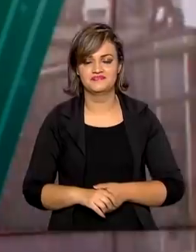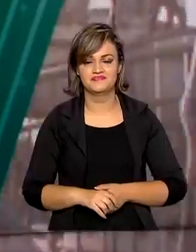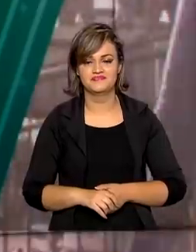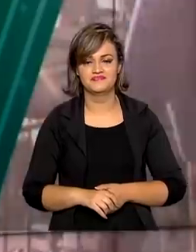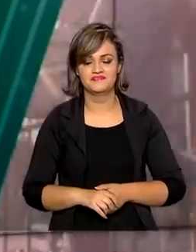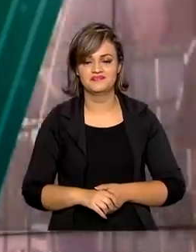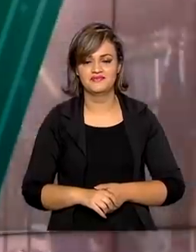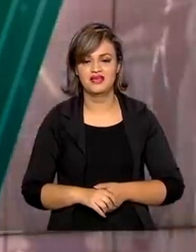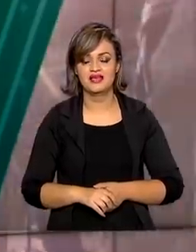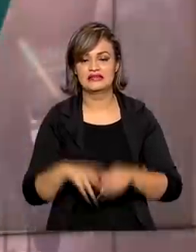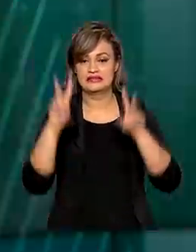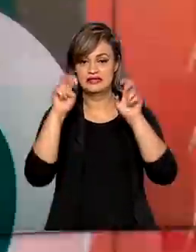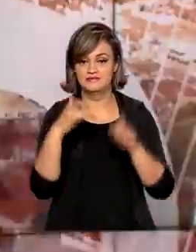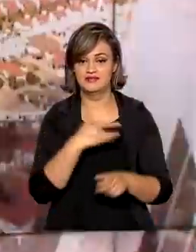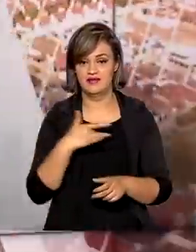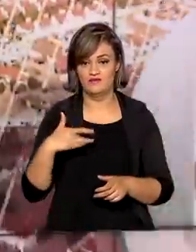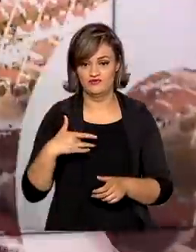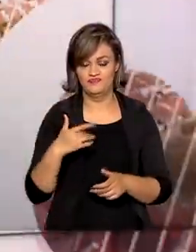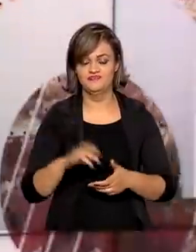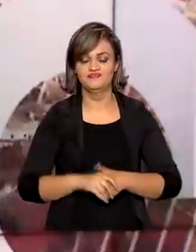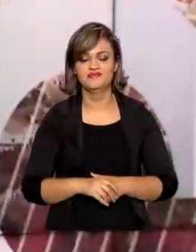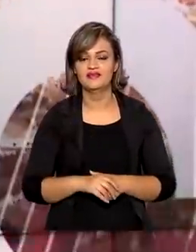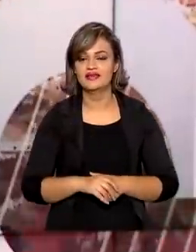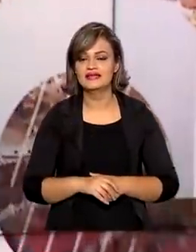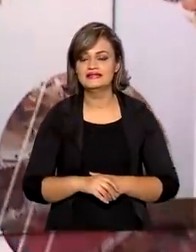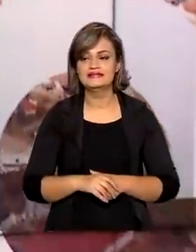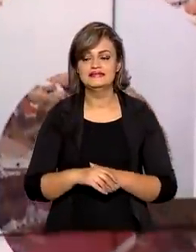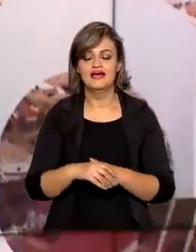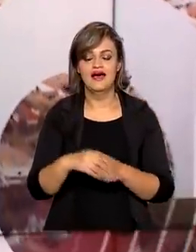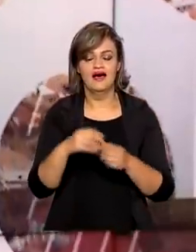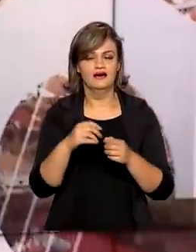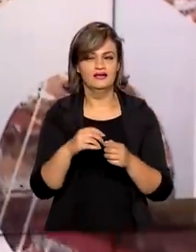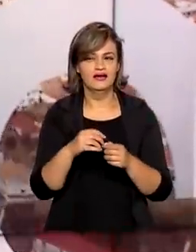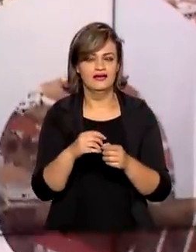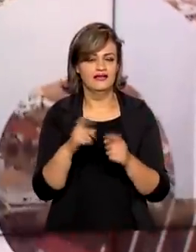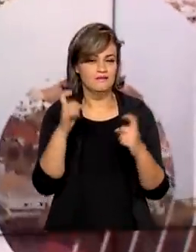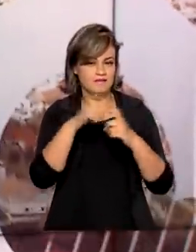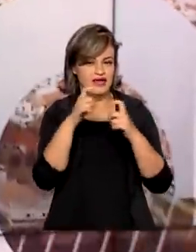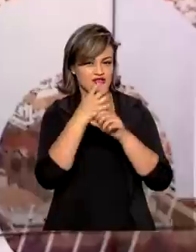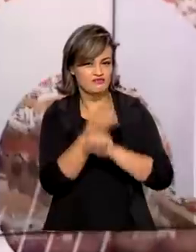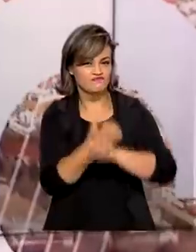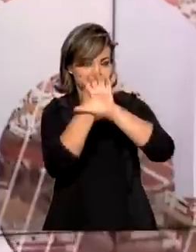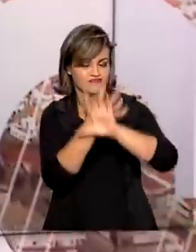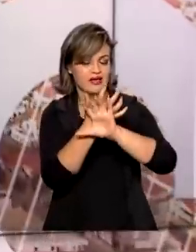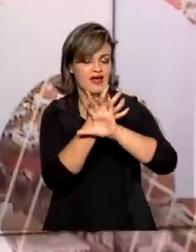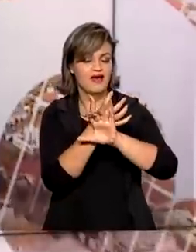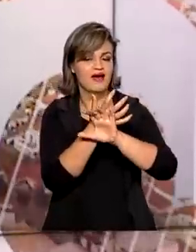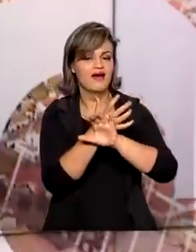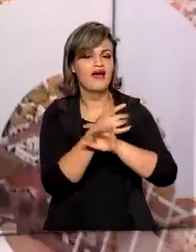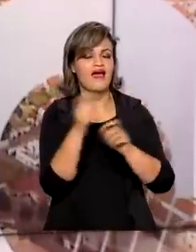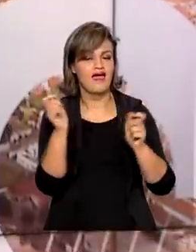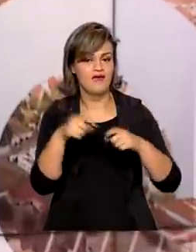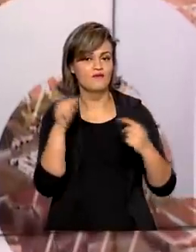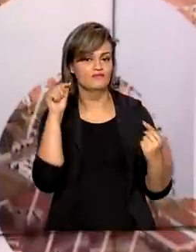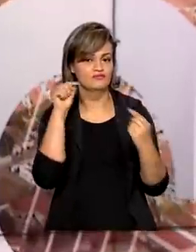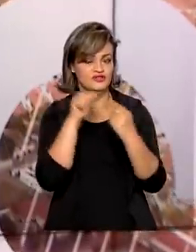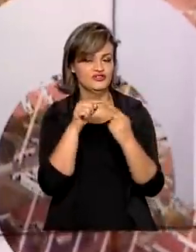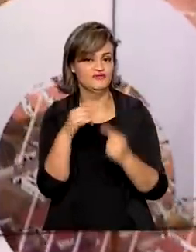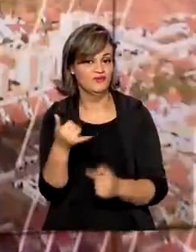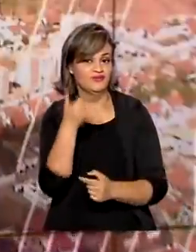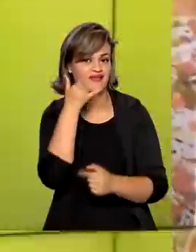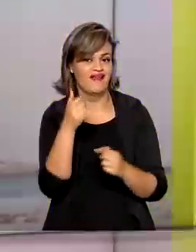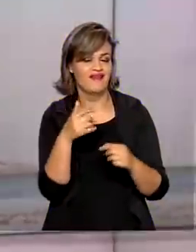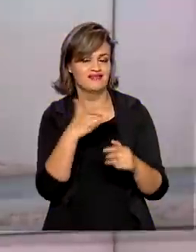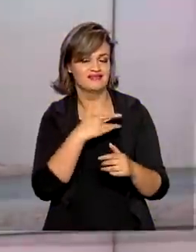Agora vamos falar de saúde. Levar atendimento médico pela internet aos locais mais remotos é a meta do Telesaúde do Brasil.